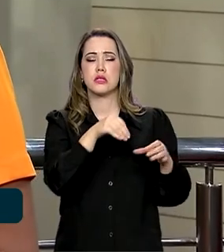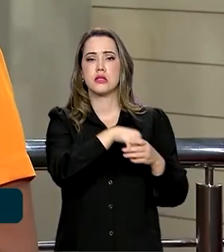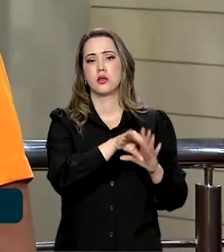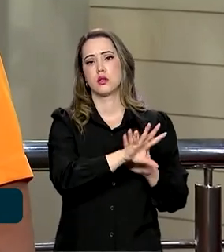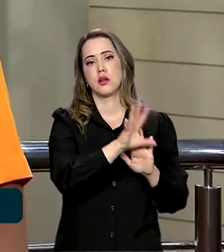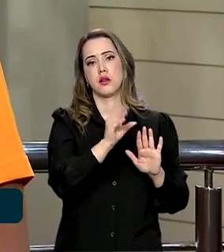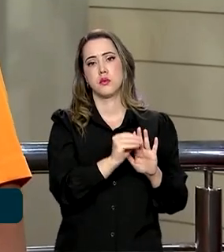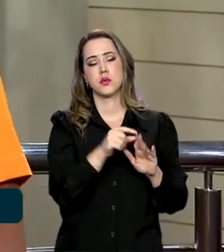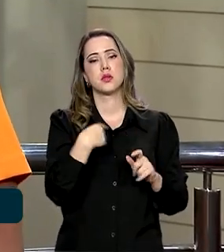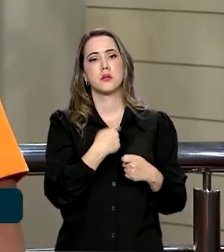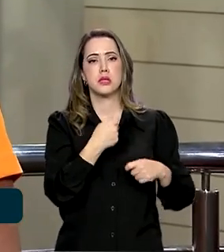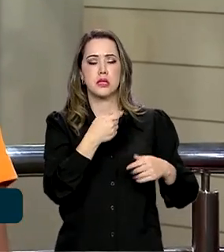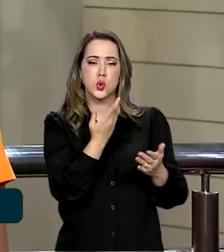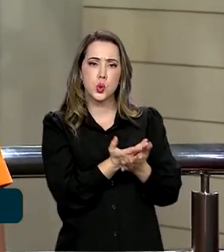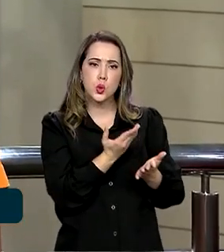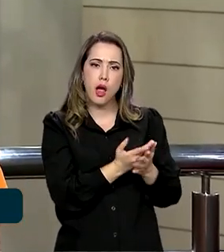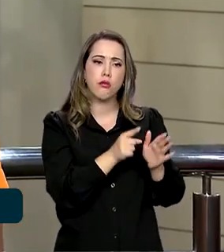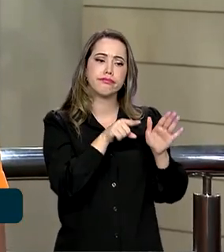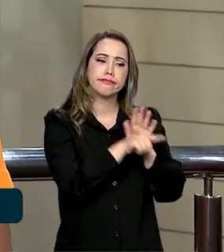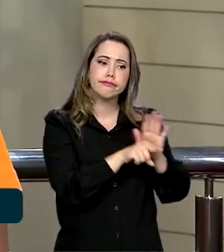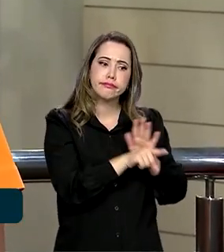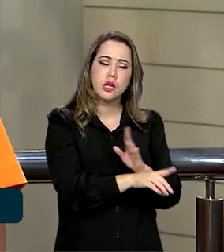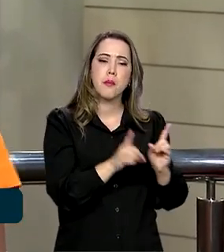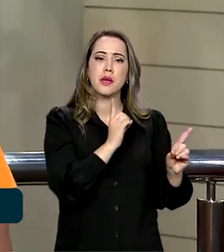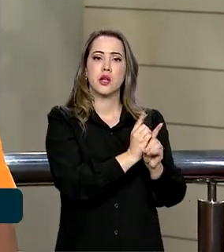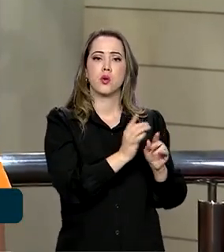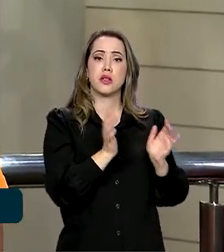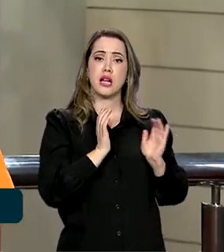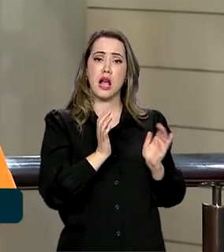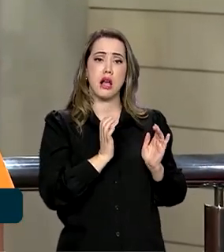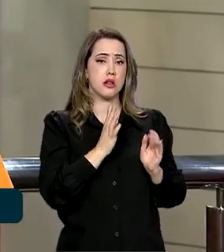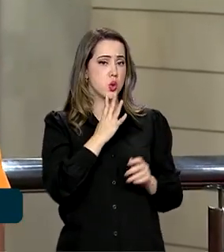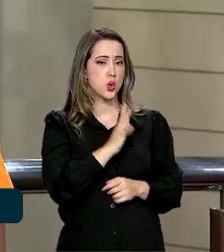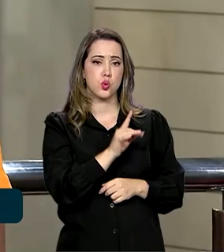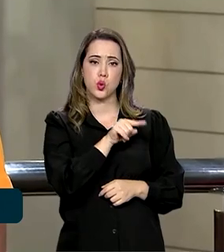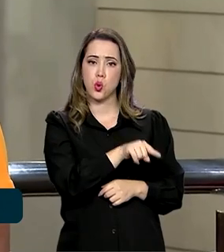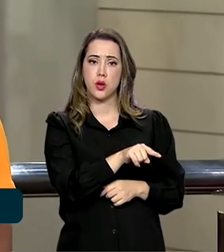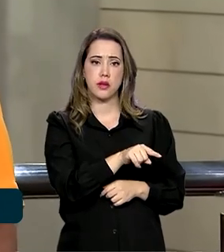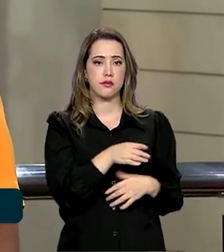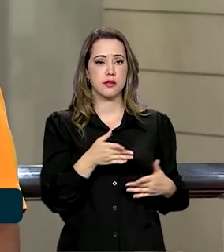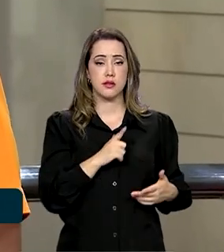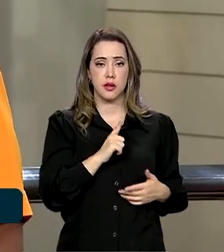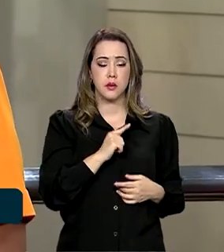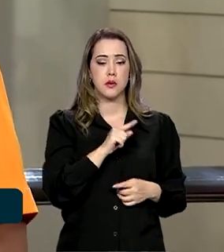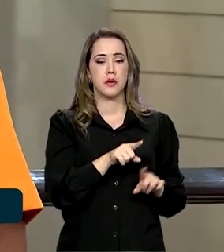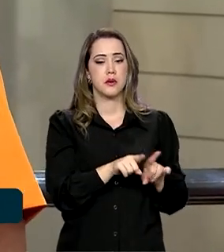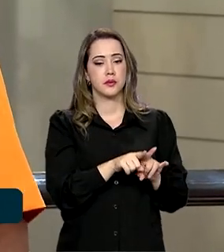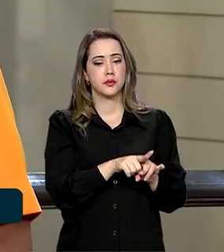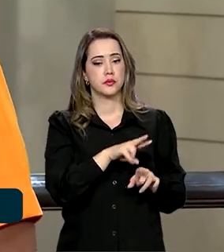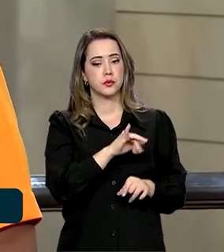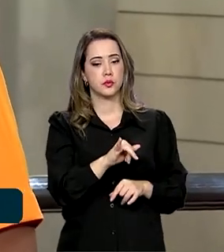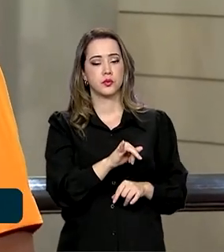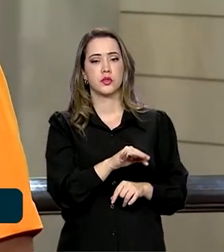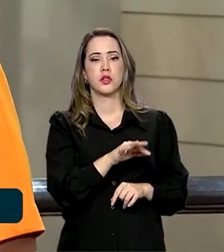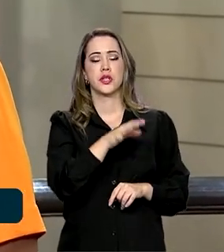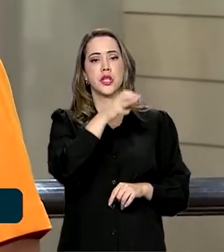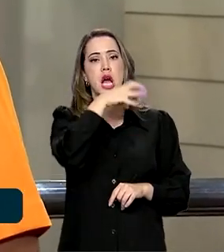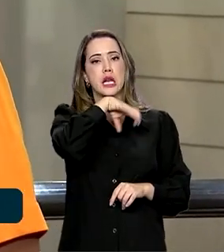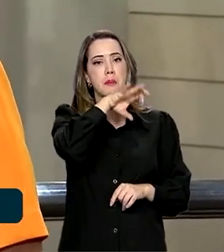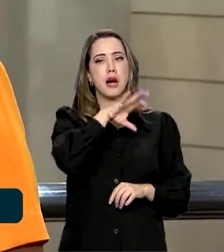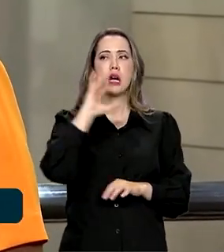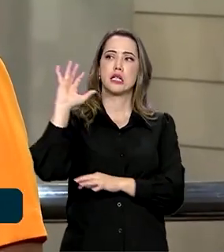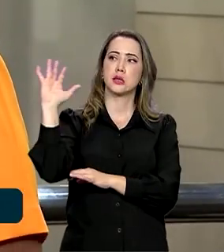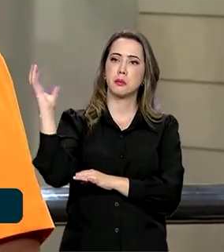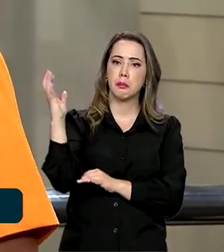experimentos, seja para descobrir essa riqueza que ainda nem é conhecida, isso vai de fauna, da flora, de